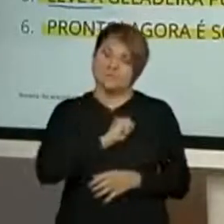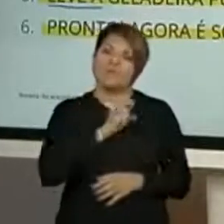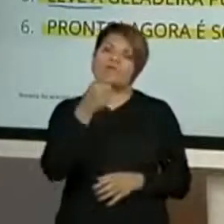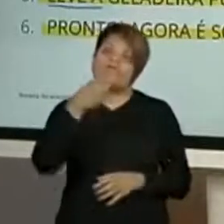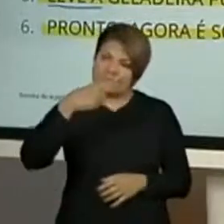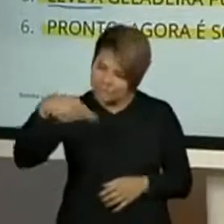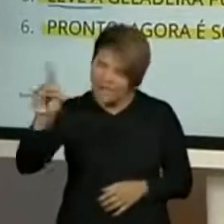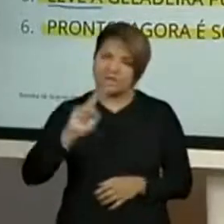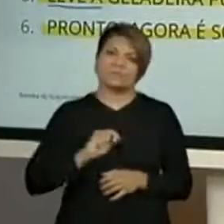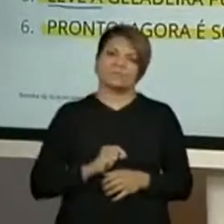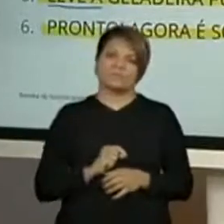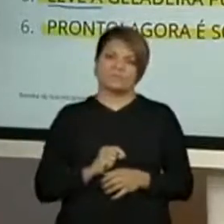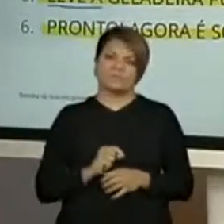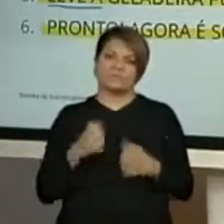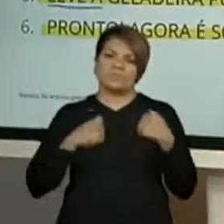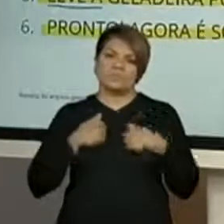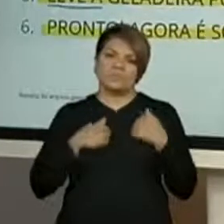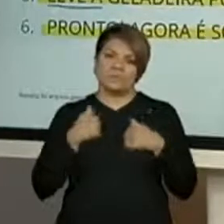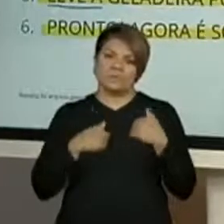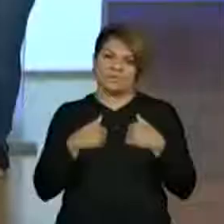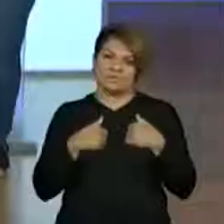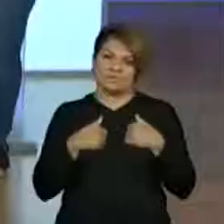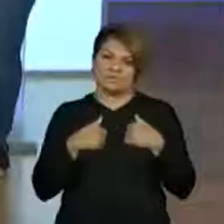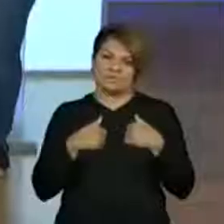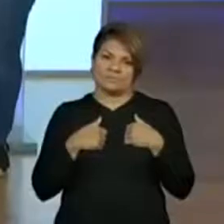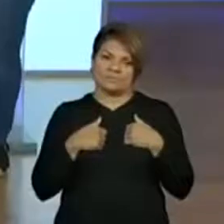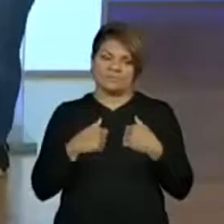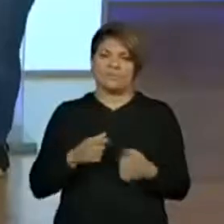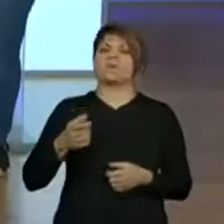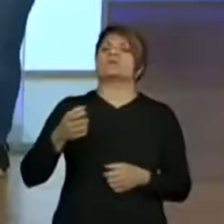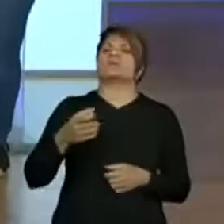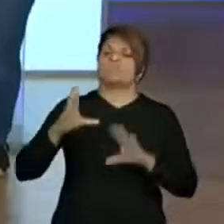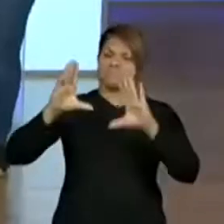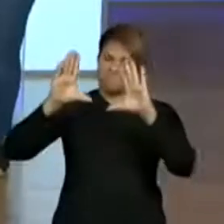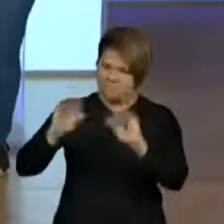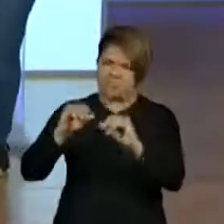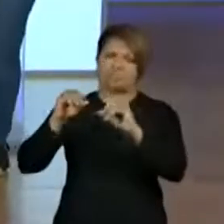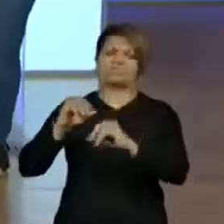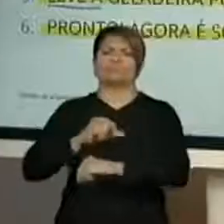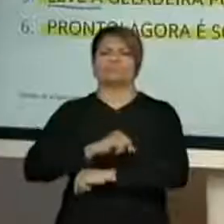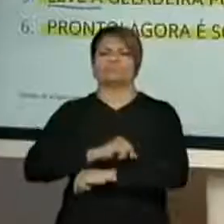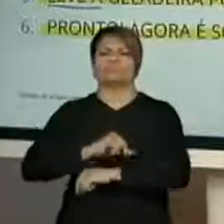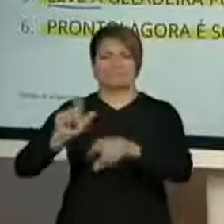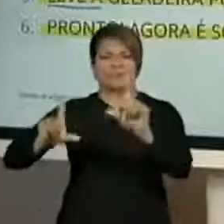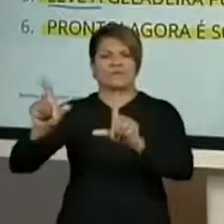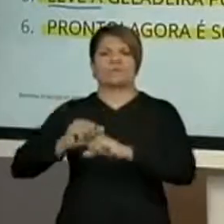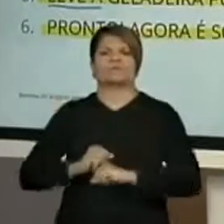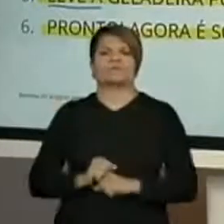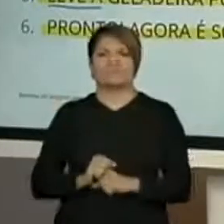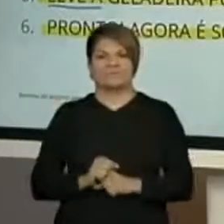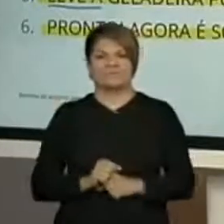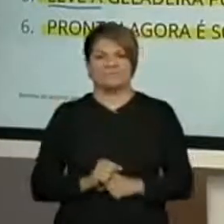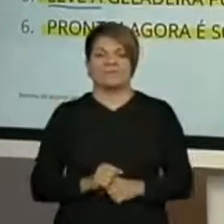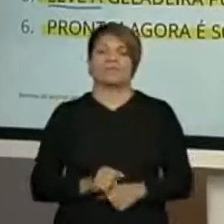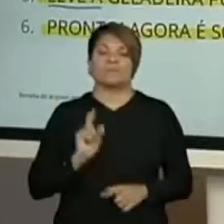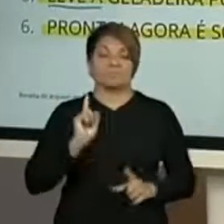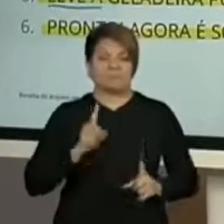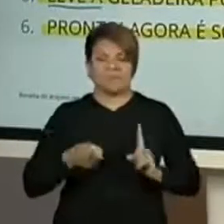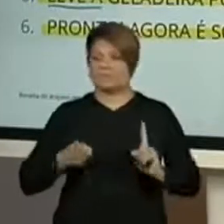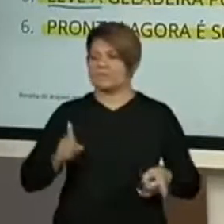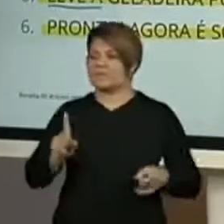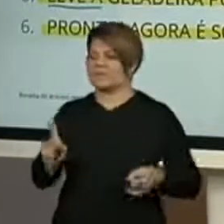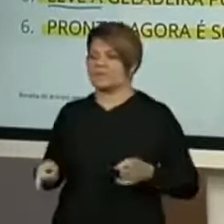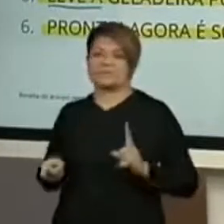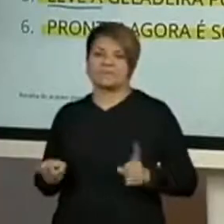tomar banho. Ela tá ordenando. Desliga a TV. Desliga a TV. Então, percebam que a gente tá ali o